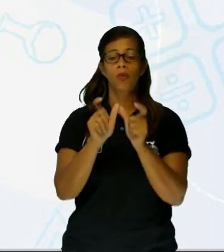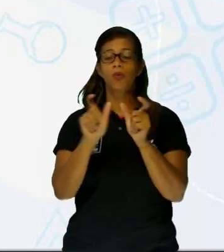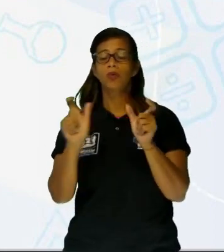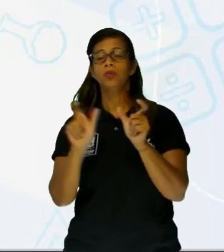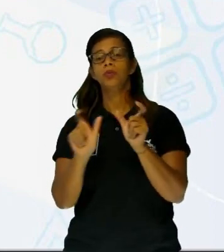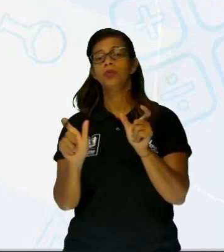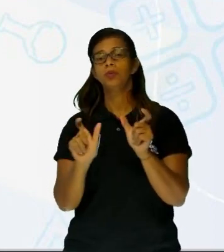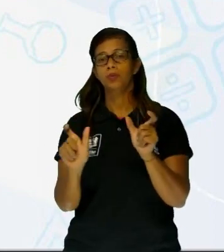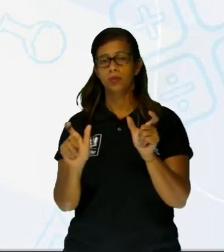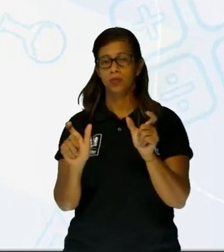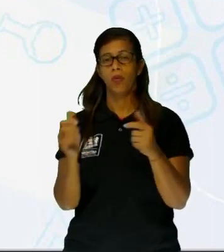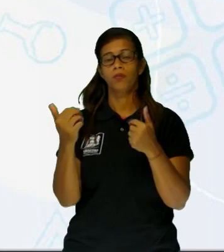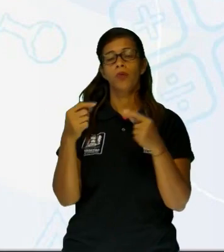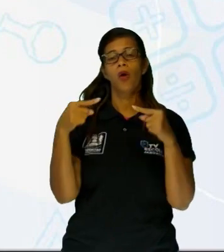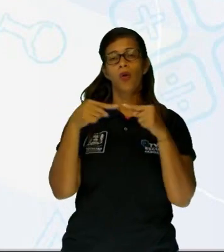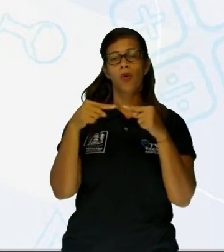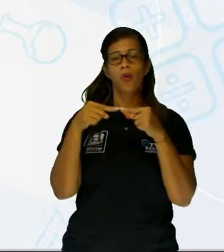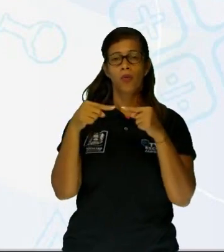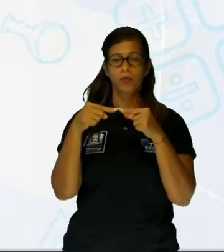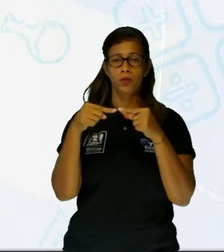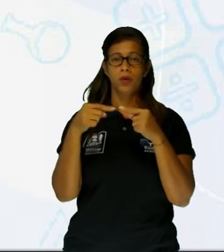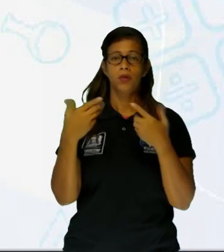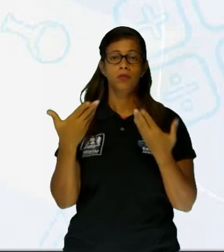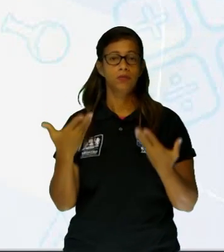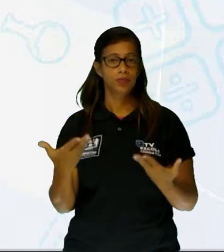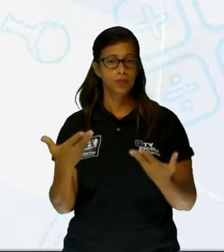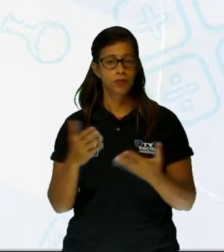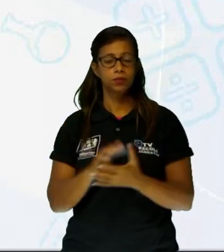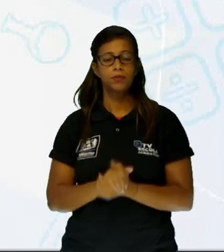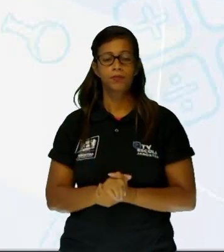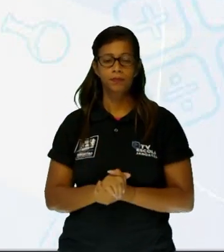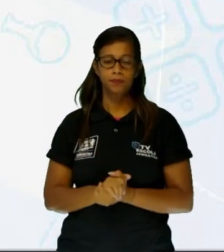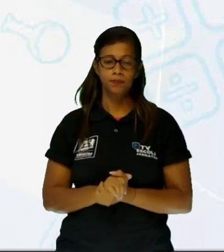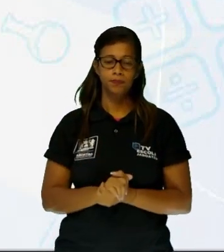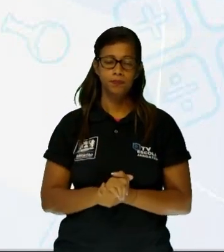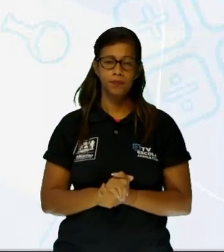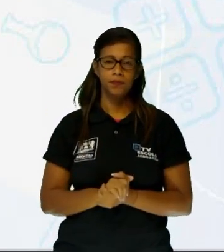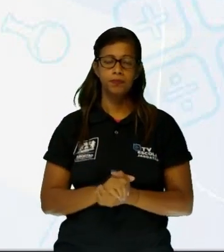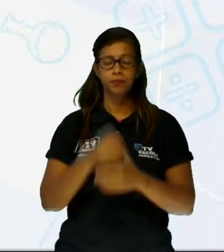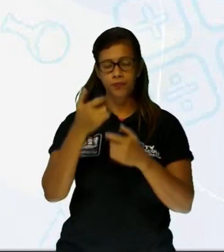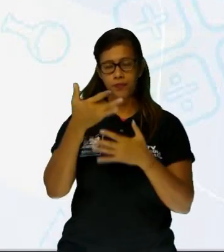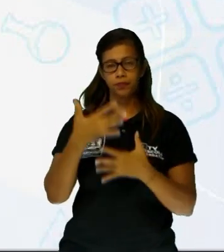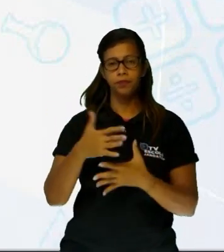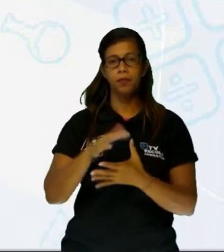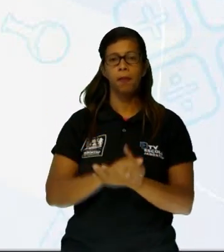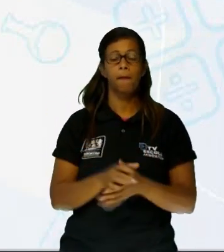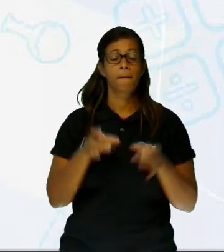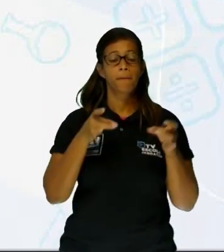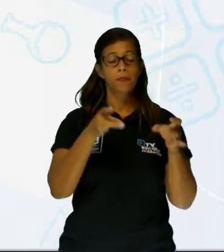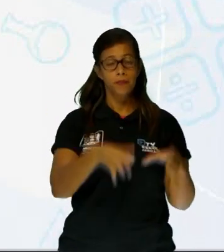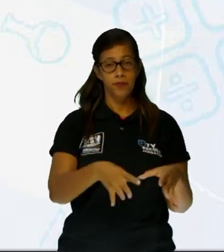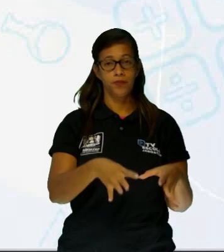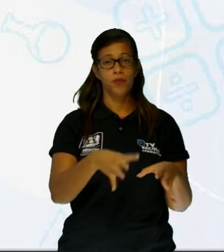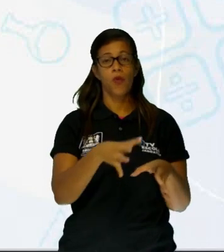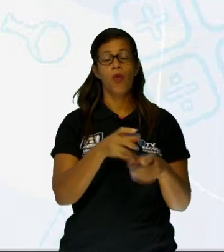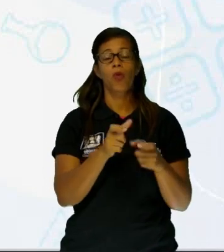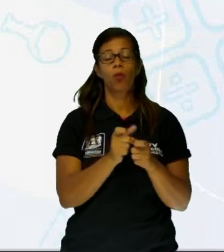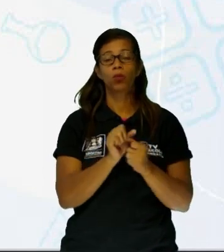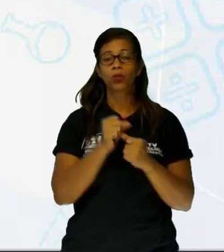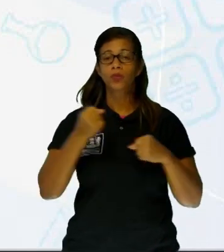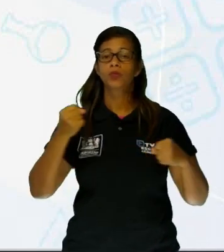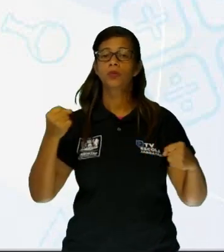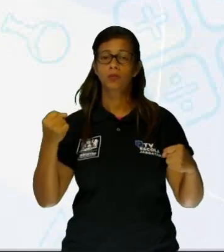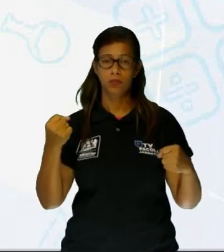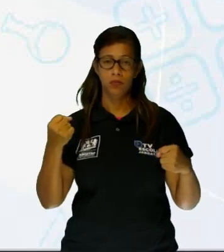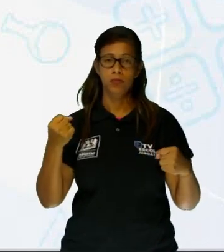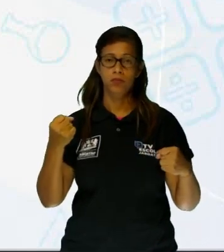que o termo que vai lá encaixa aí seria, além desses. Relendo aqui, a gente conta o seguinte. O abandono é muito grande. Além desses que são deixados, então o